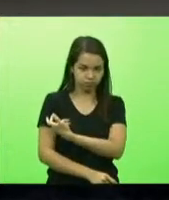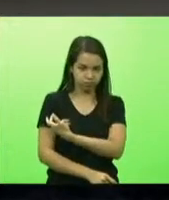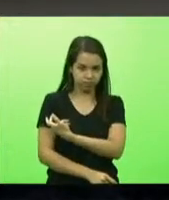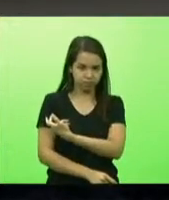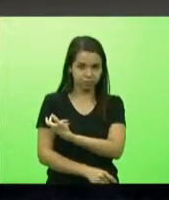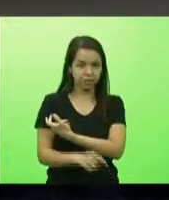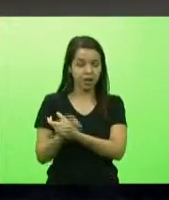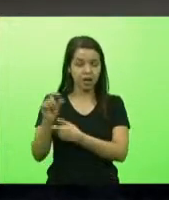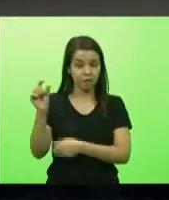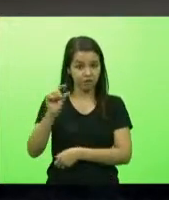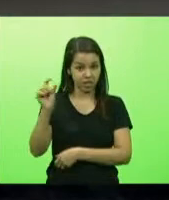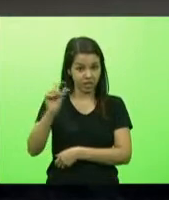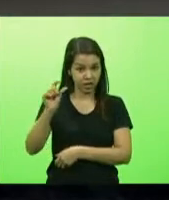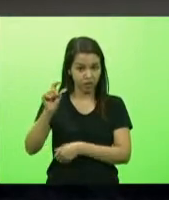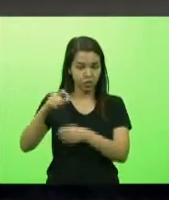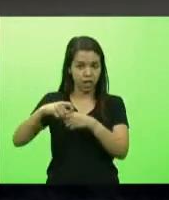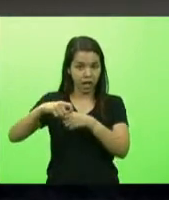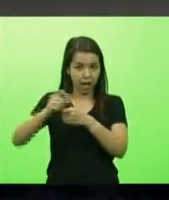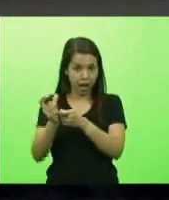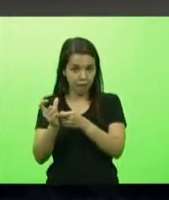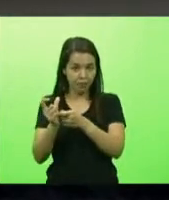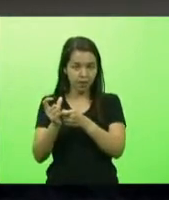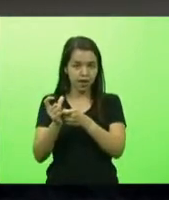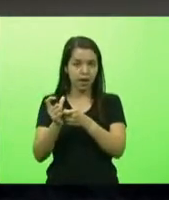horas para aplicar as doses